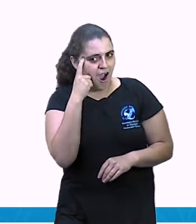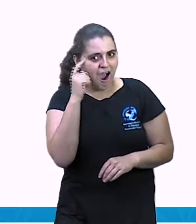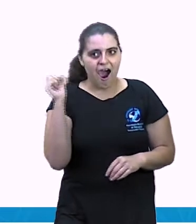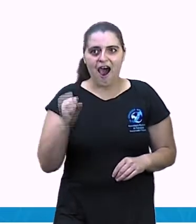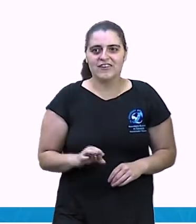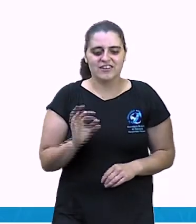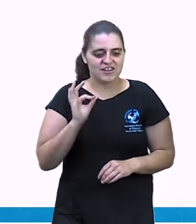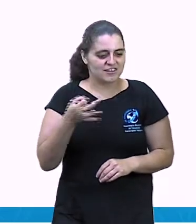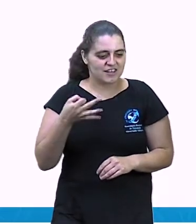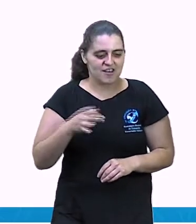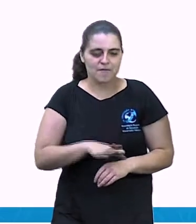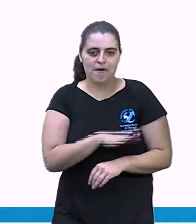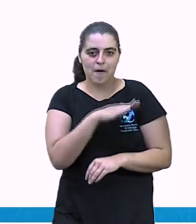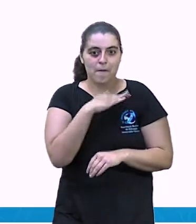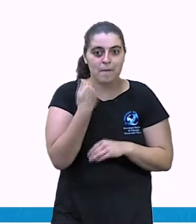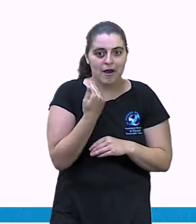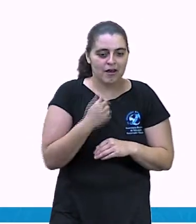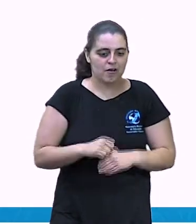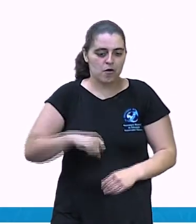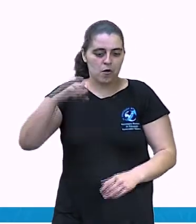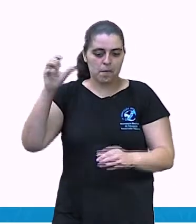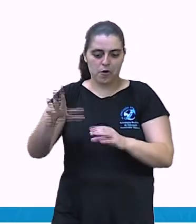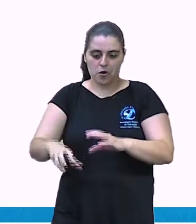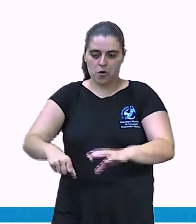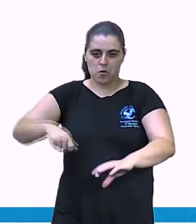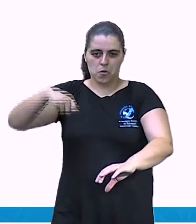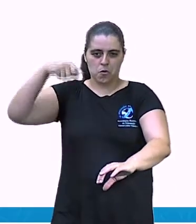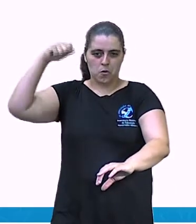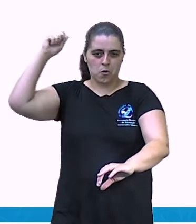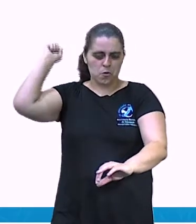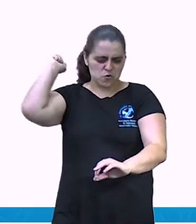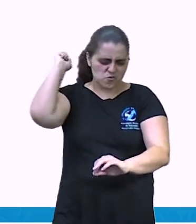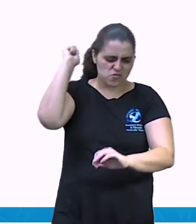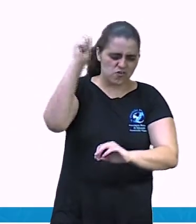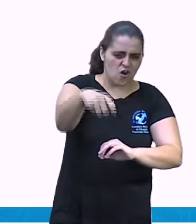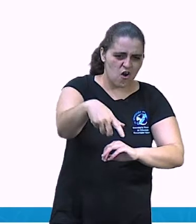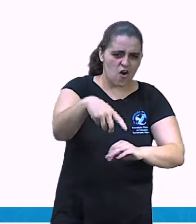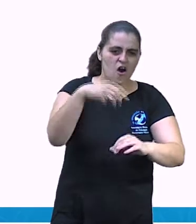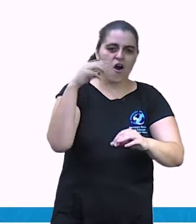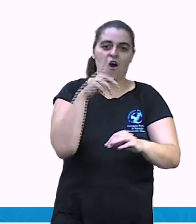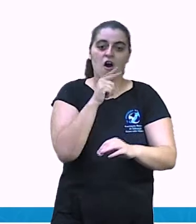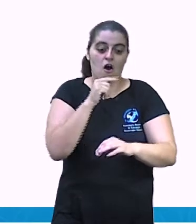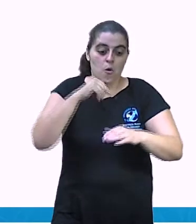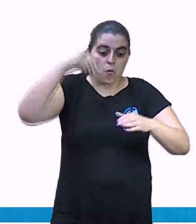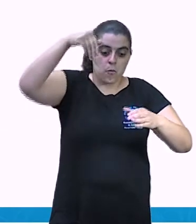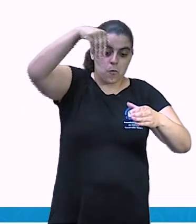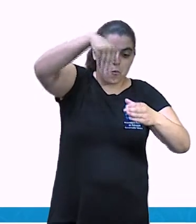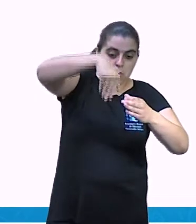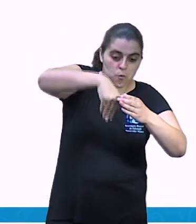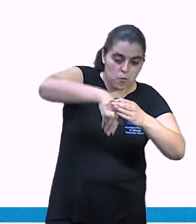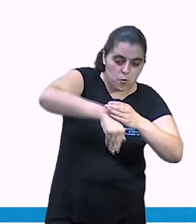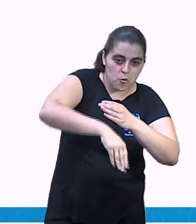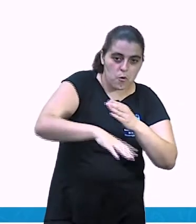lá no meio. O sapo mergulhou, veio em cima d'água, gritando satisfeito.